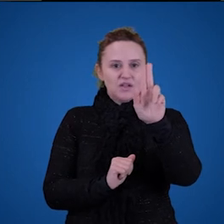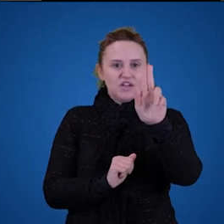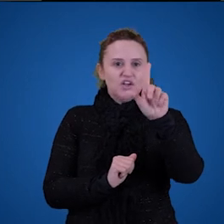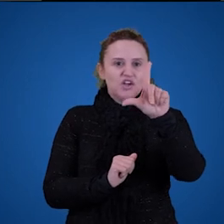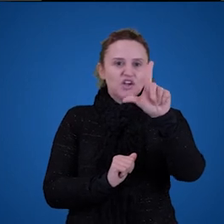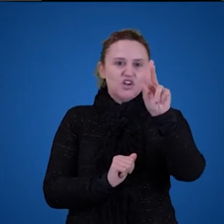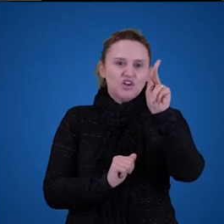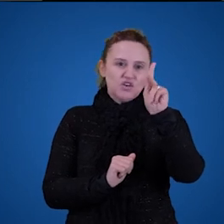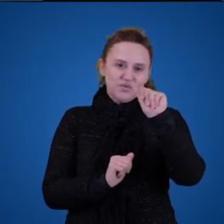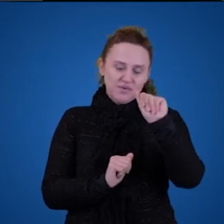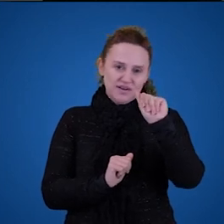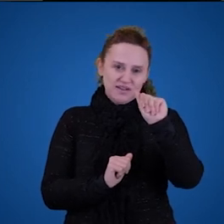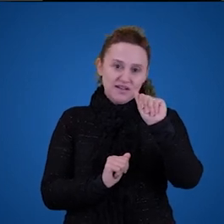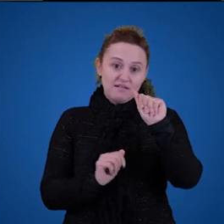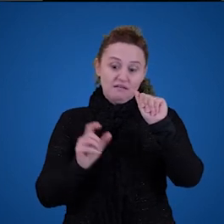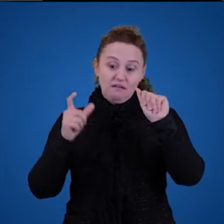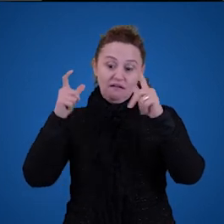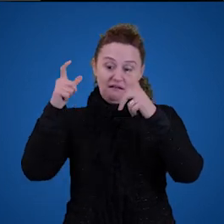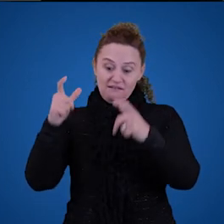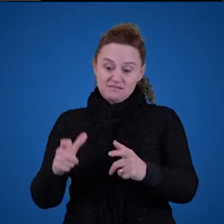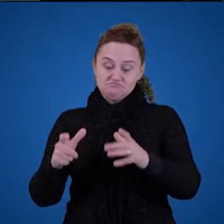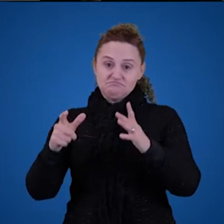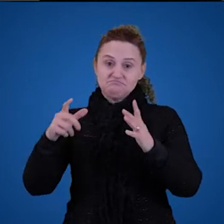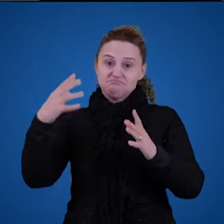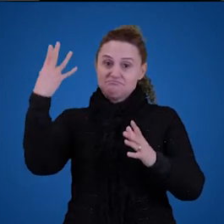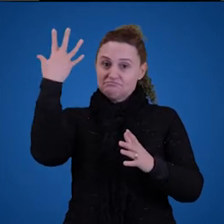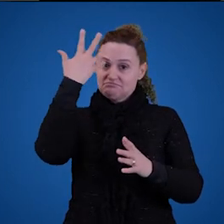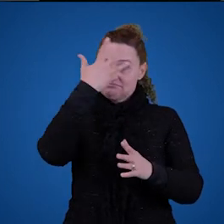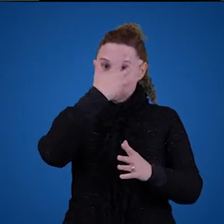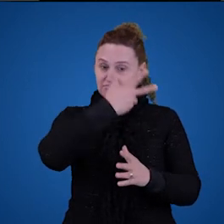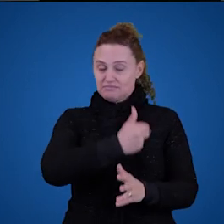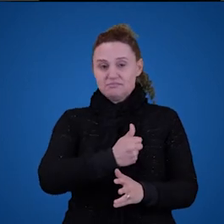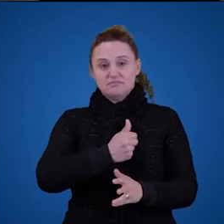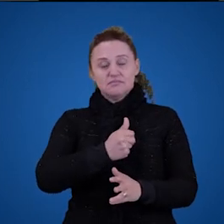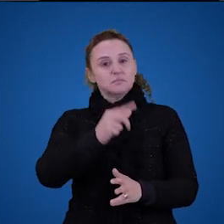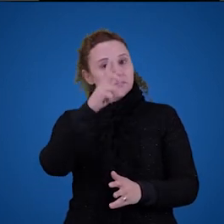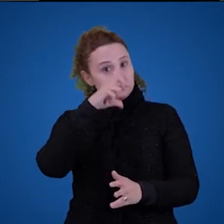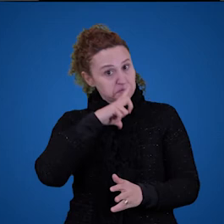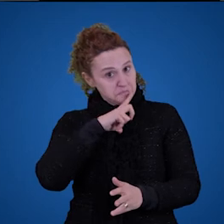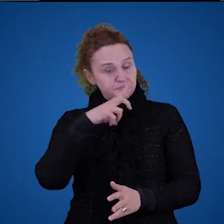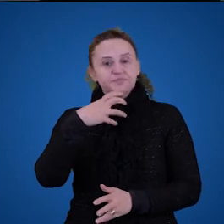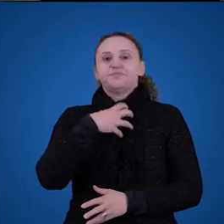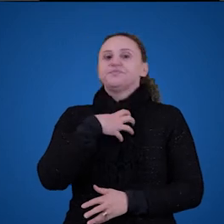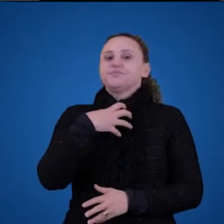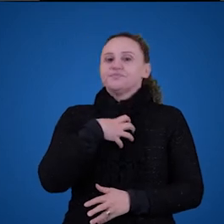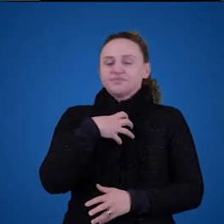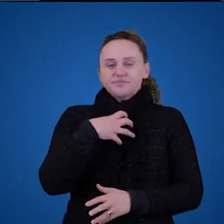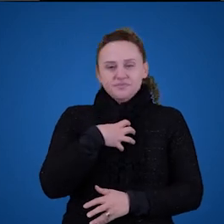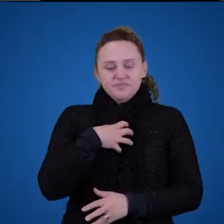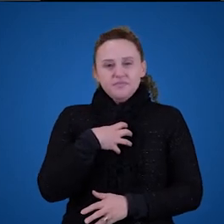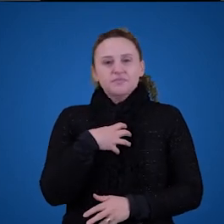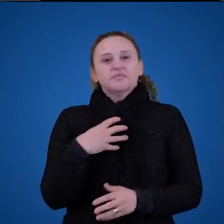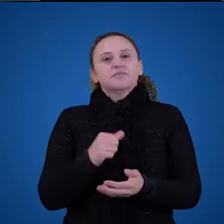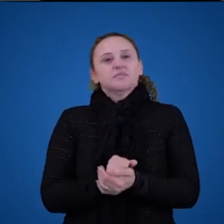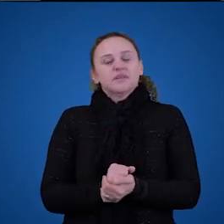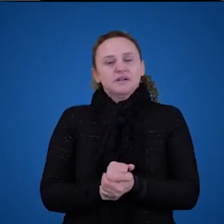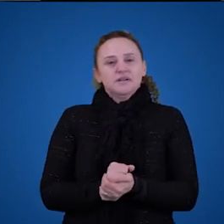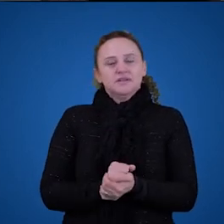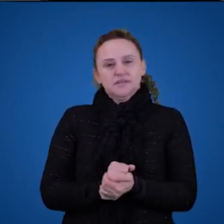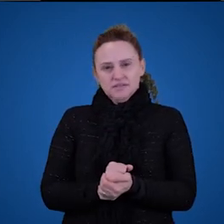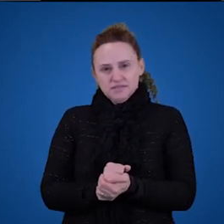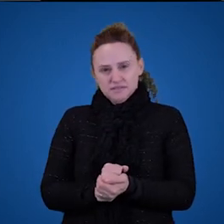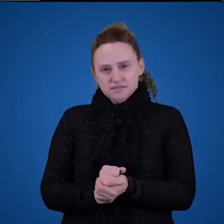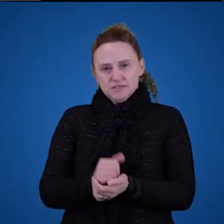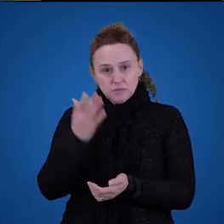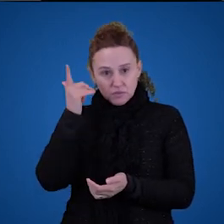lugar muito bonito, me permitam fazer isso. Agulha é lugar muito bonito, tem sentido, tem significado, nós conseguimos compreendê-la,